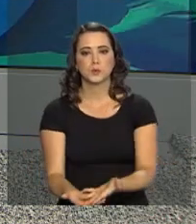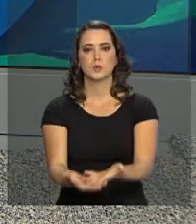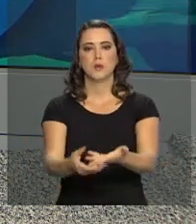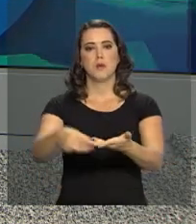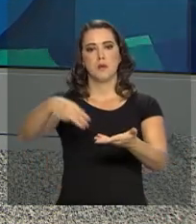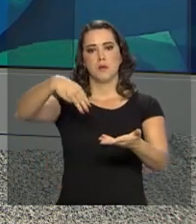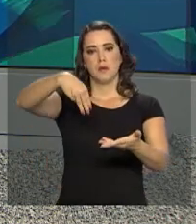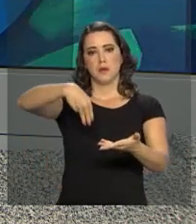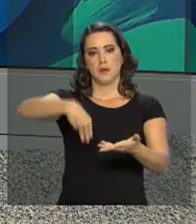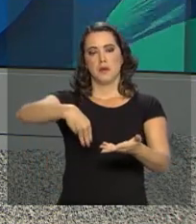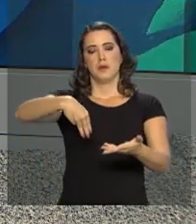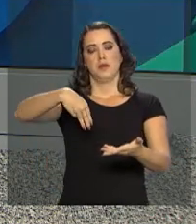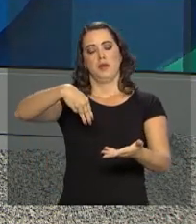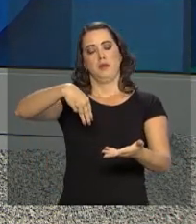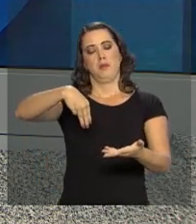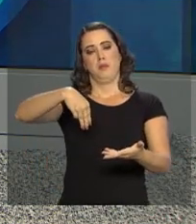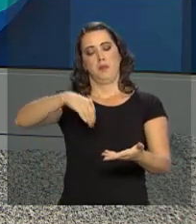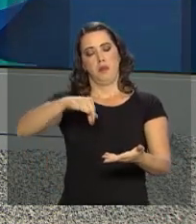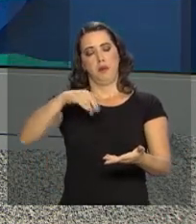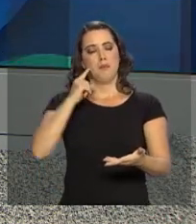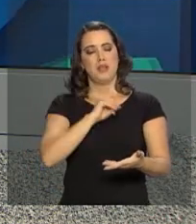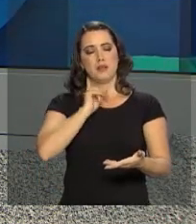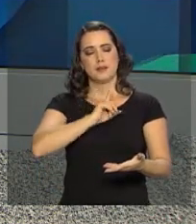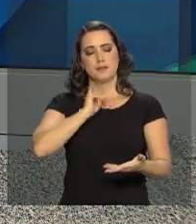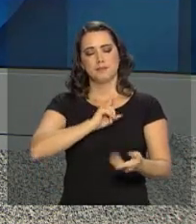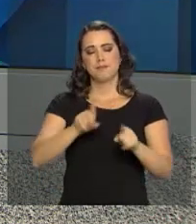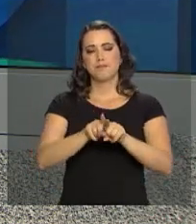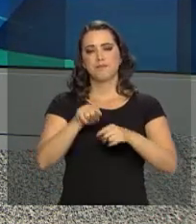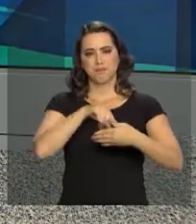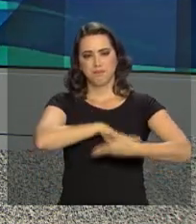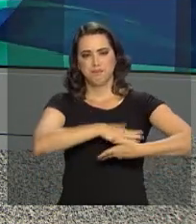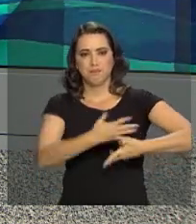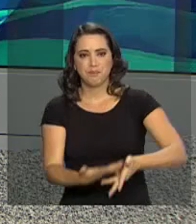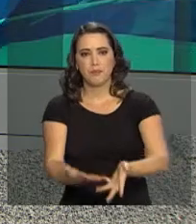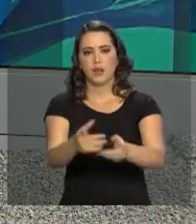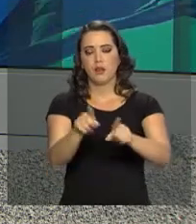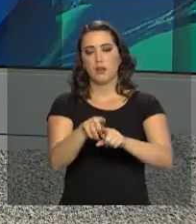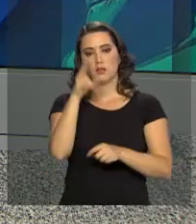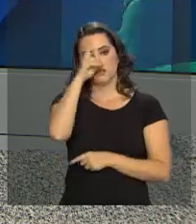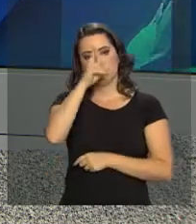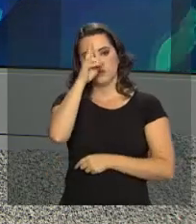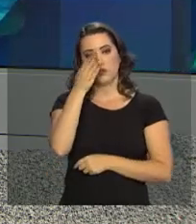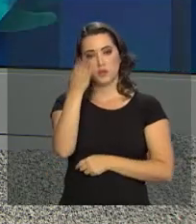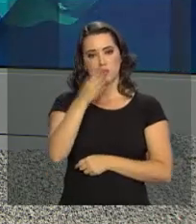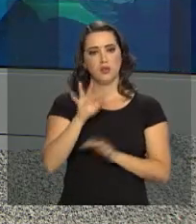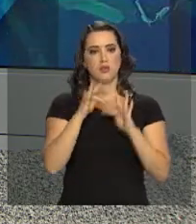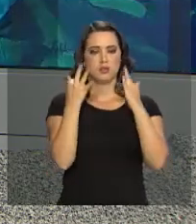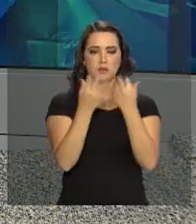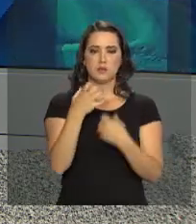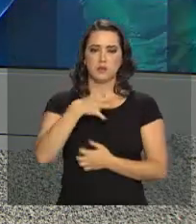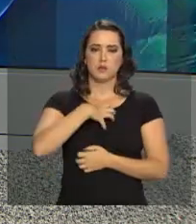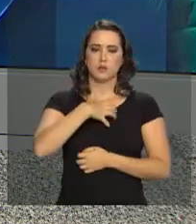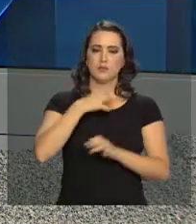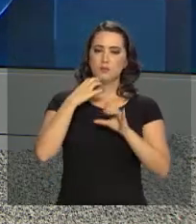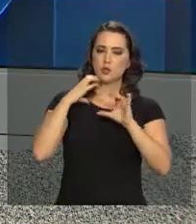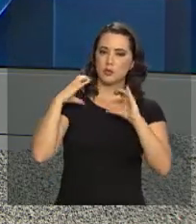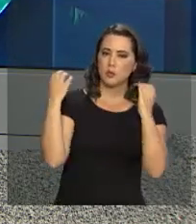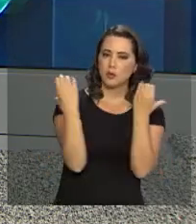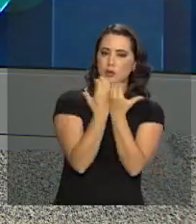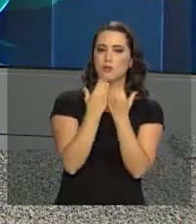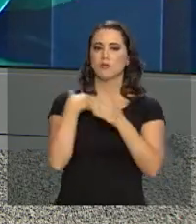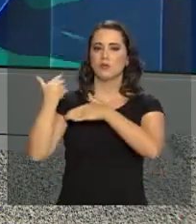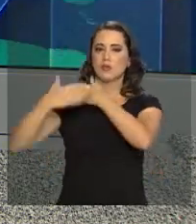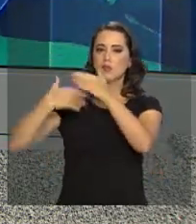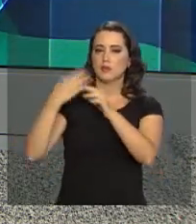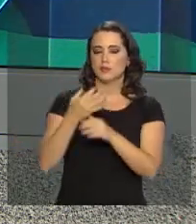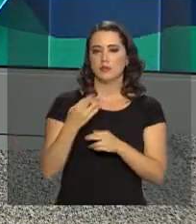barragem de Fundão, em Minas Gerais. São histórias de resgate da trajetória de famílias, do sentimento de comunidade e da